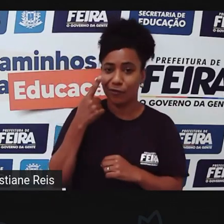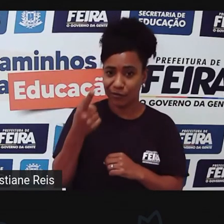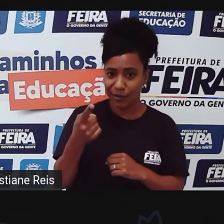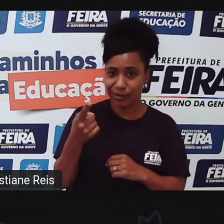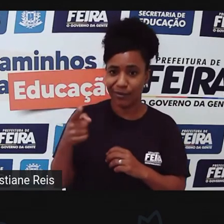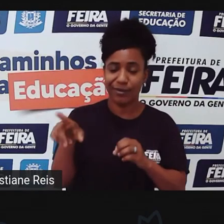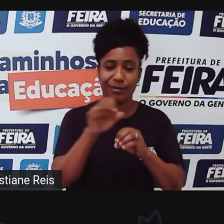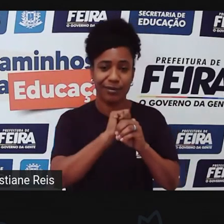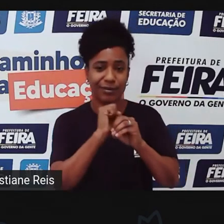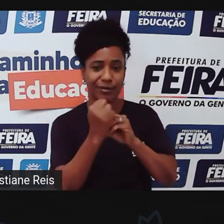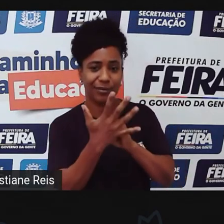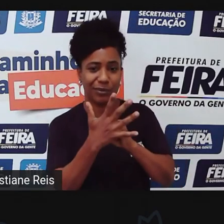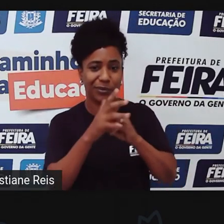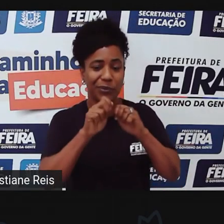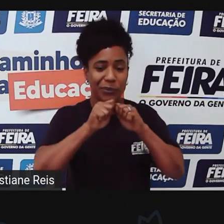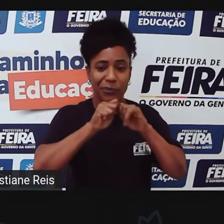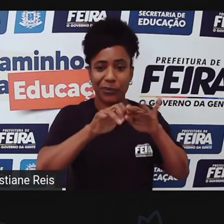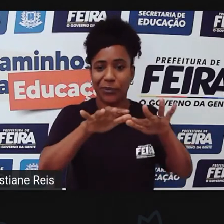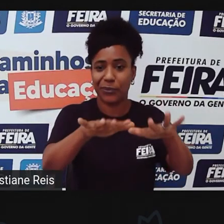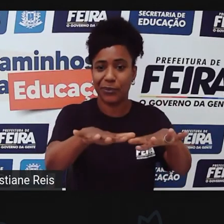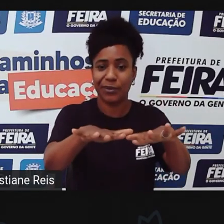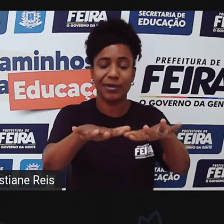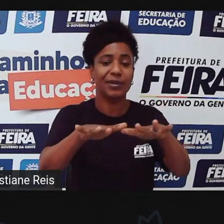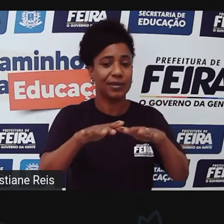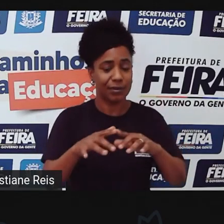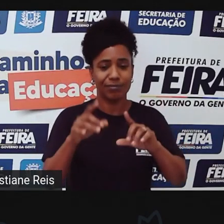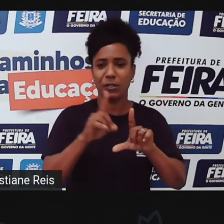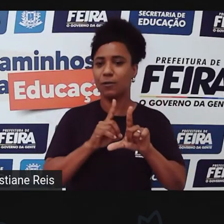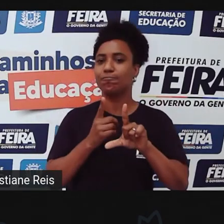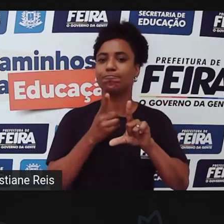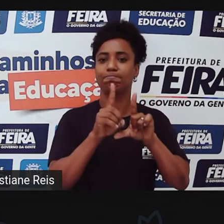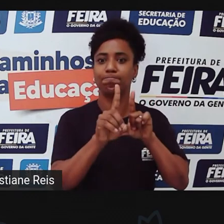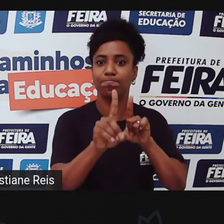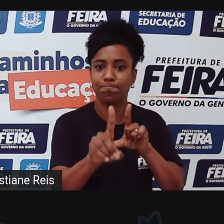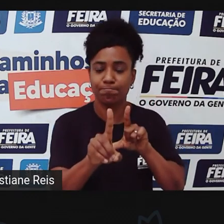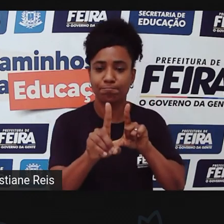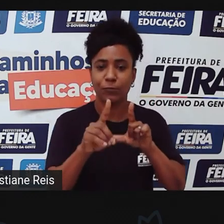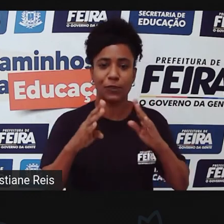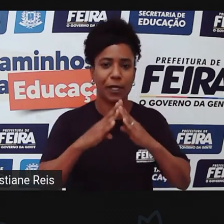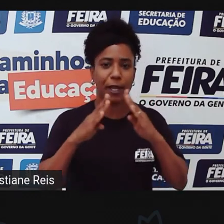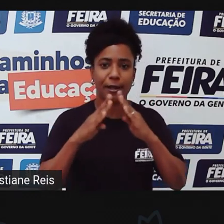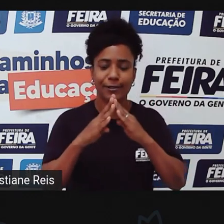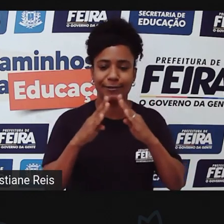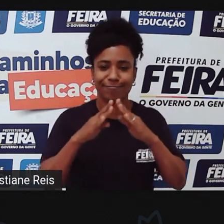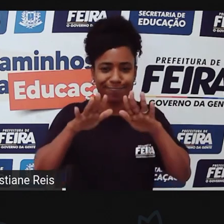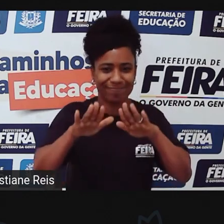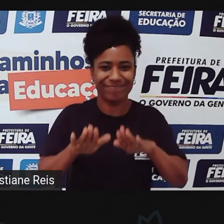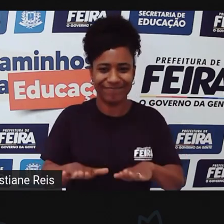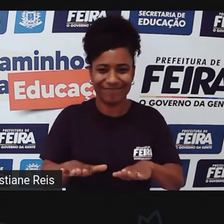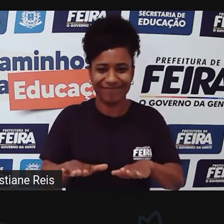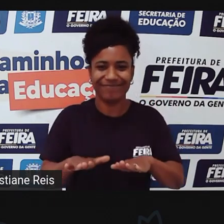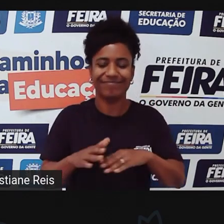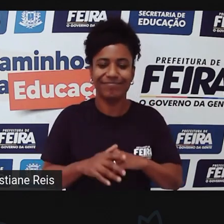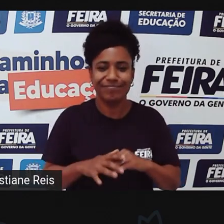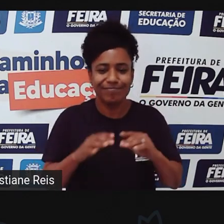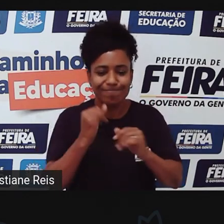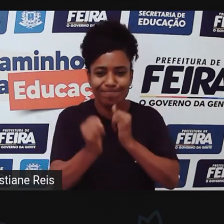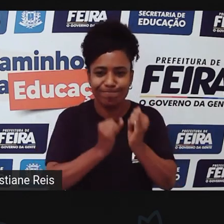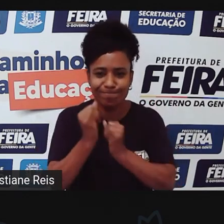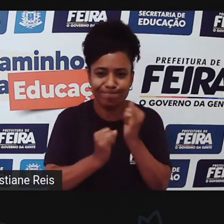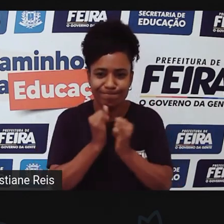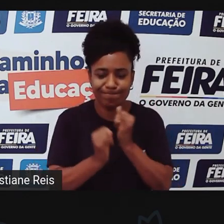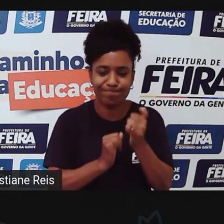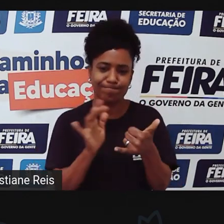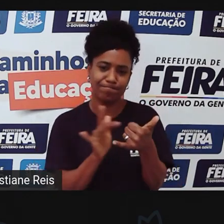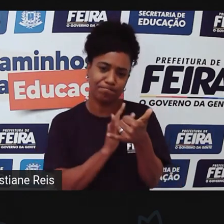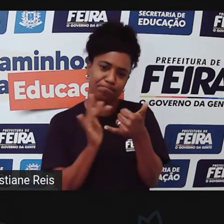essa importância ela ganhou uma escala maior ainda. A gente ficou muito tempo em casa, a gente ficou mais em contato com a internet, com